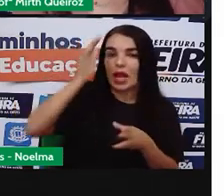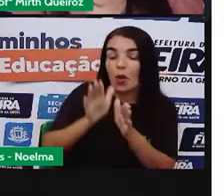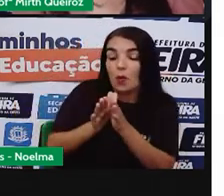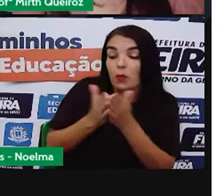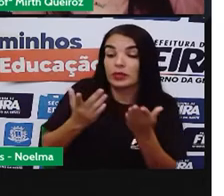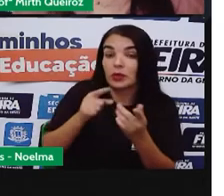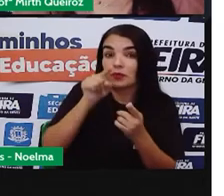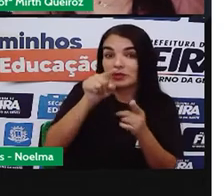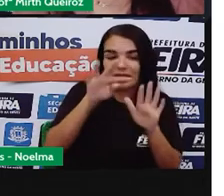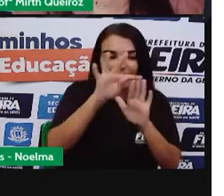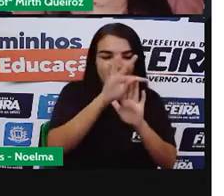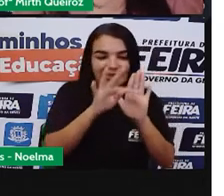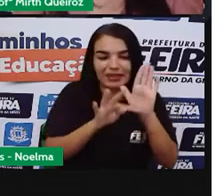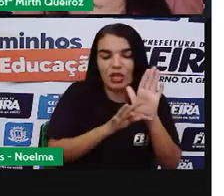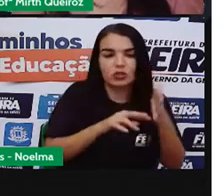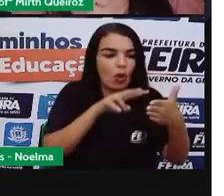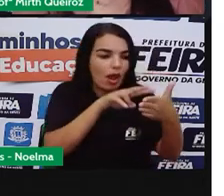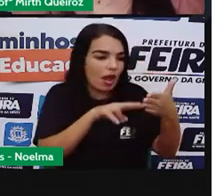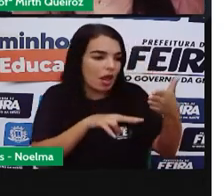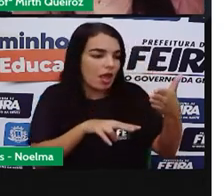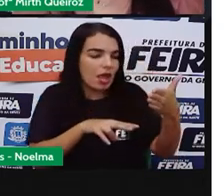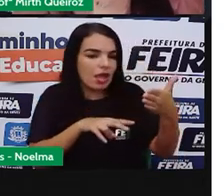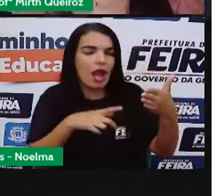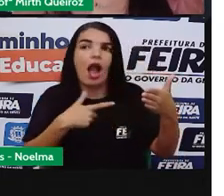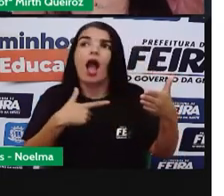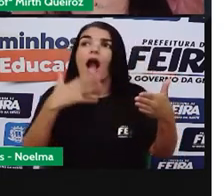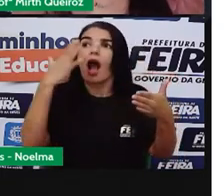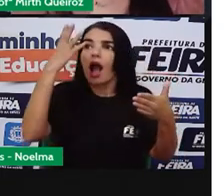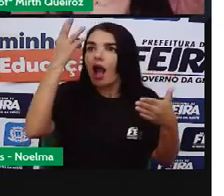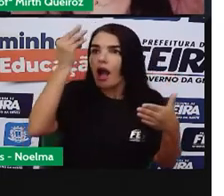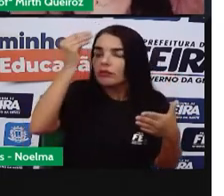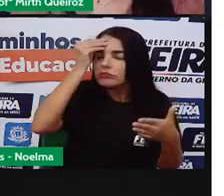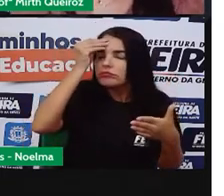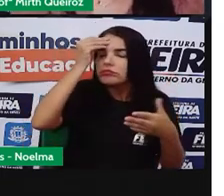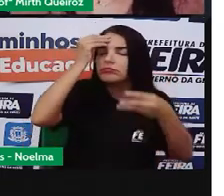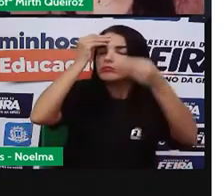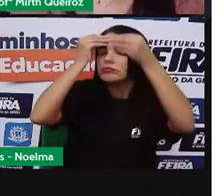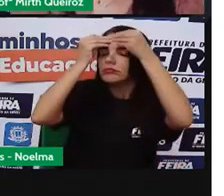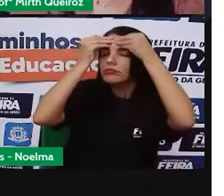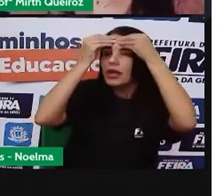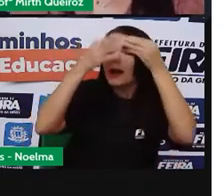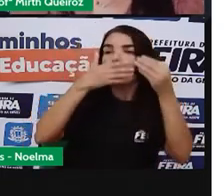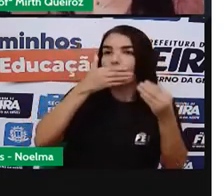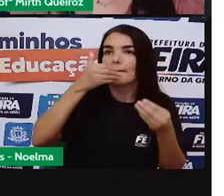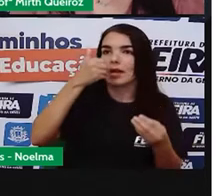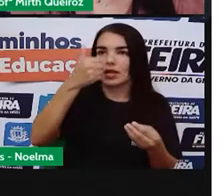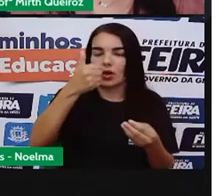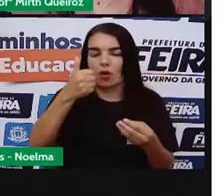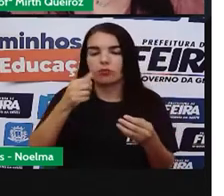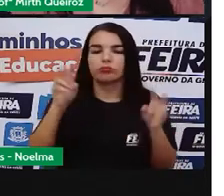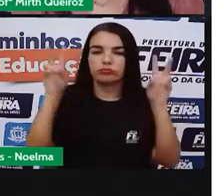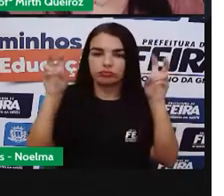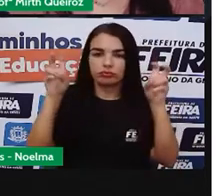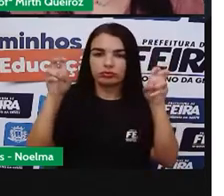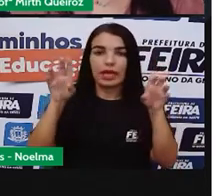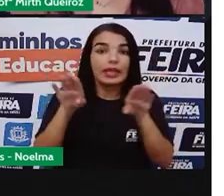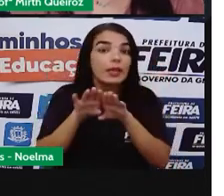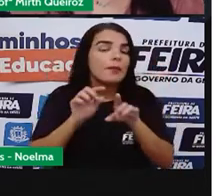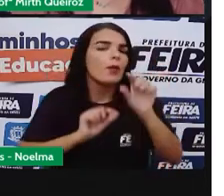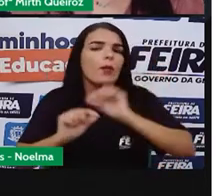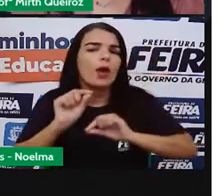texto, você vai passar a entender, compreender melhor esse assunto. E a parte de